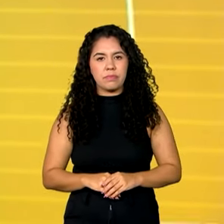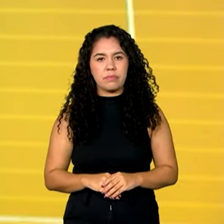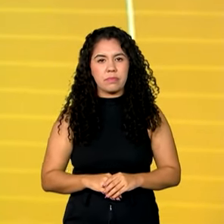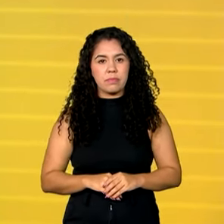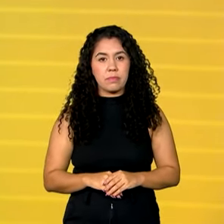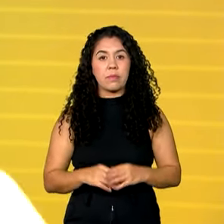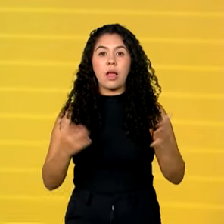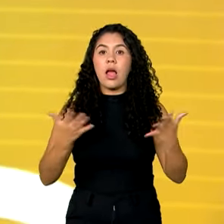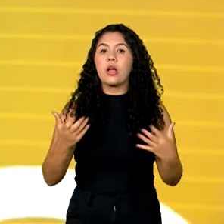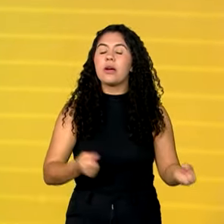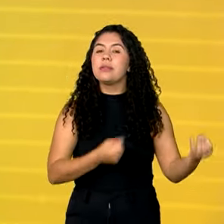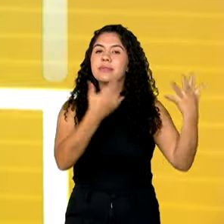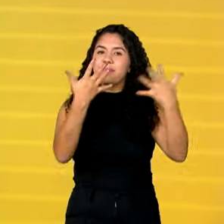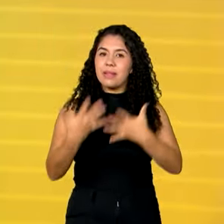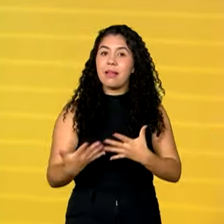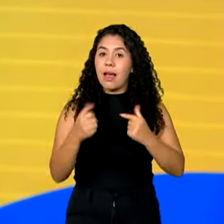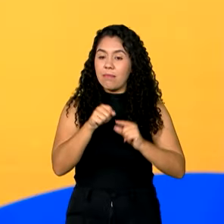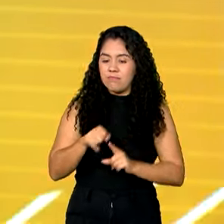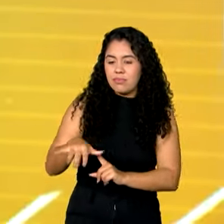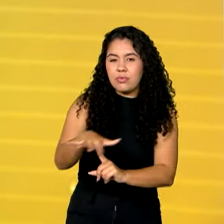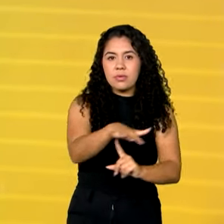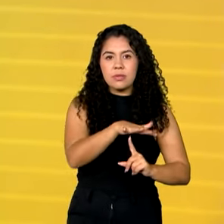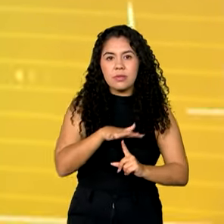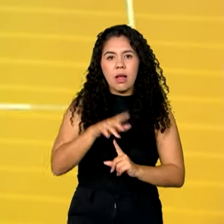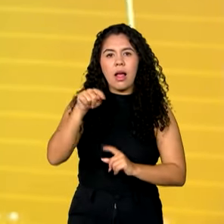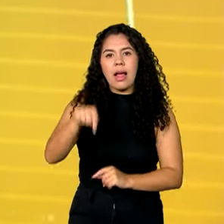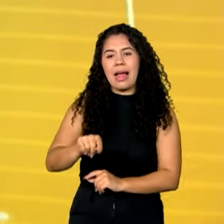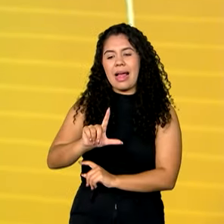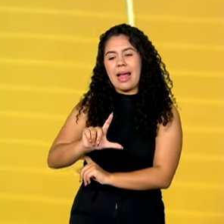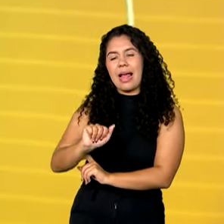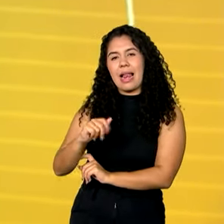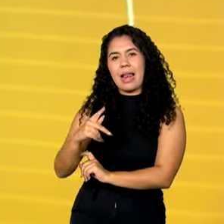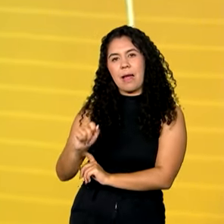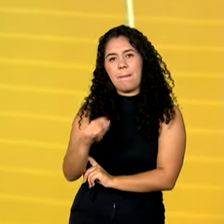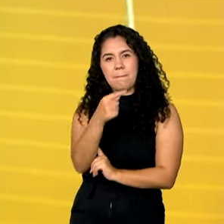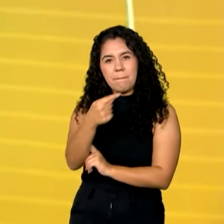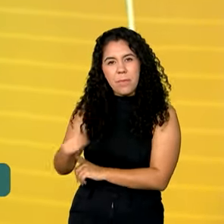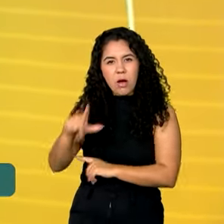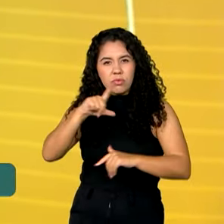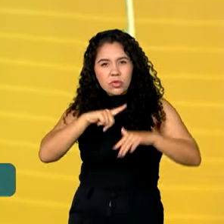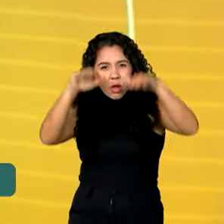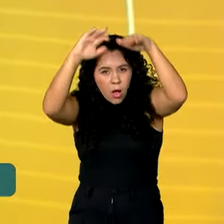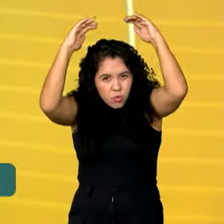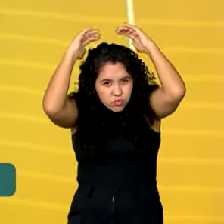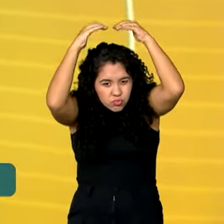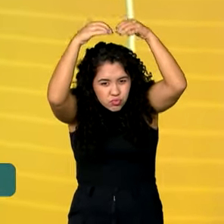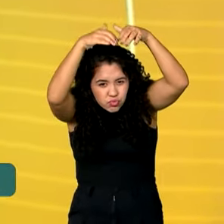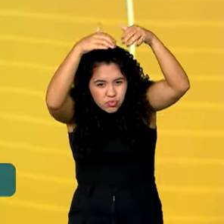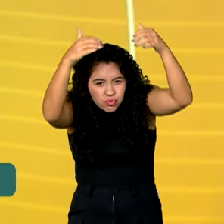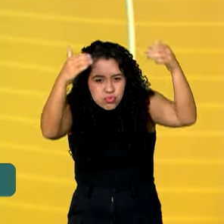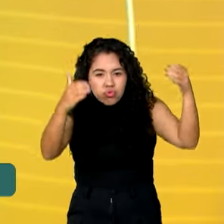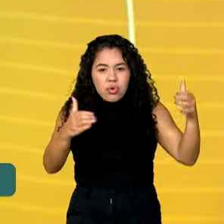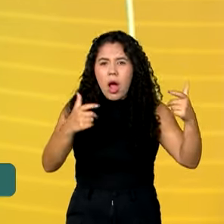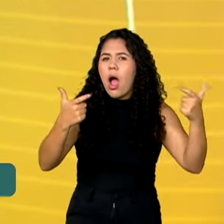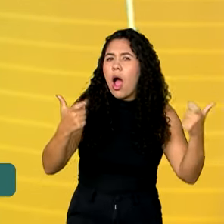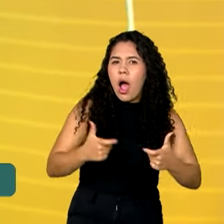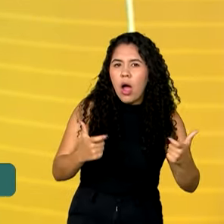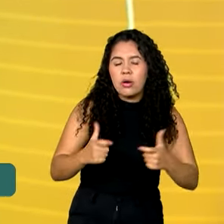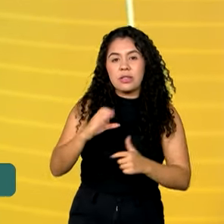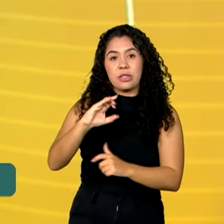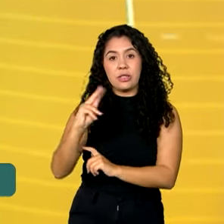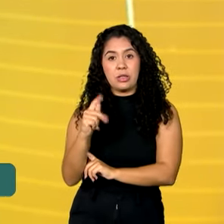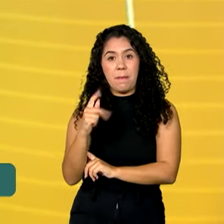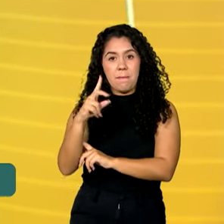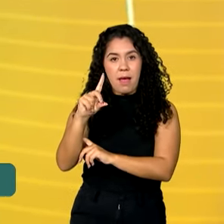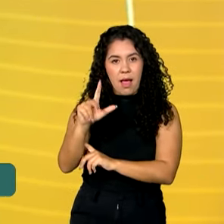Vamos falar de meio ambiente. A Gruta do Lapão, uma das cavernas mais visitadas do Brasil, que fica na Chapada Diamantina,